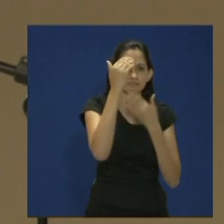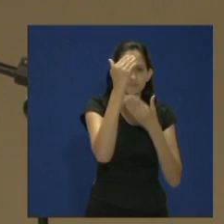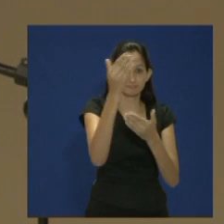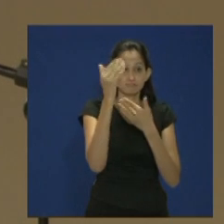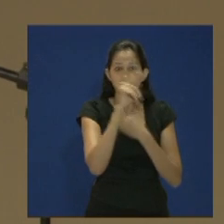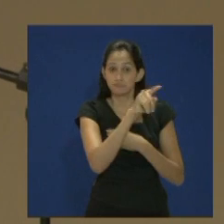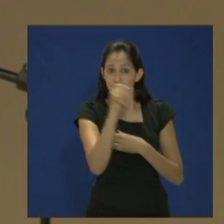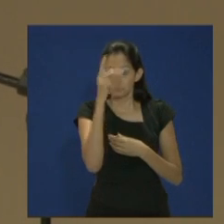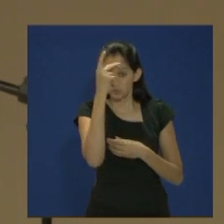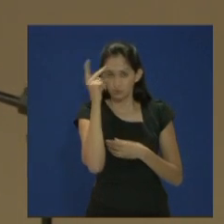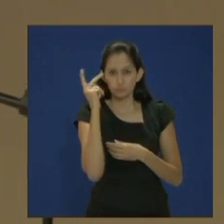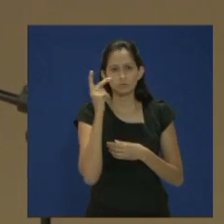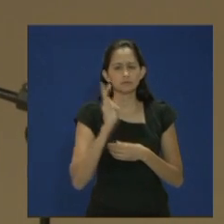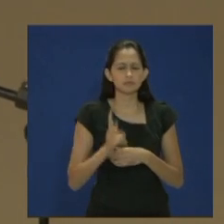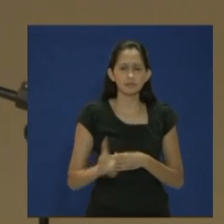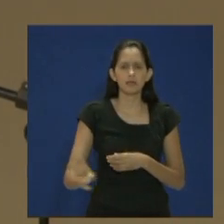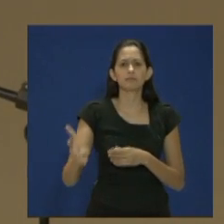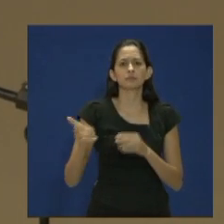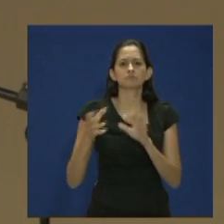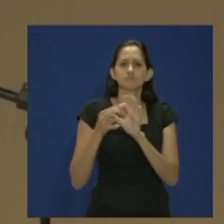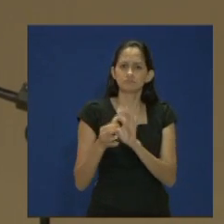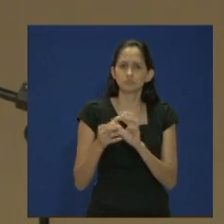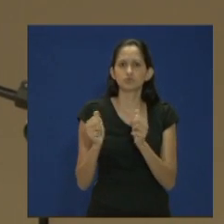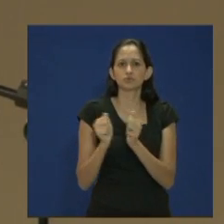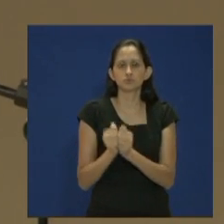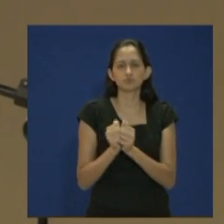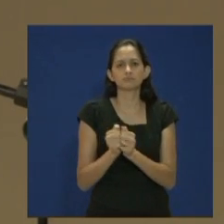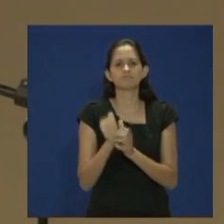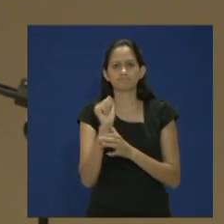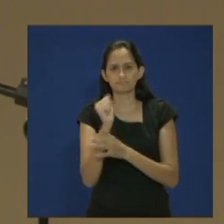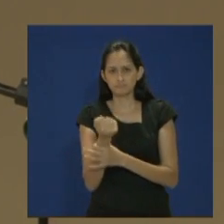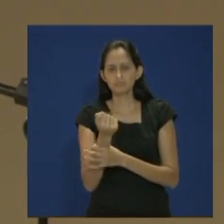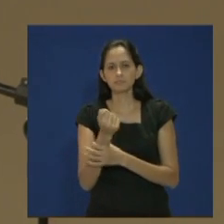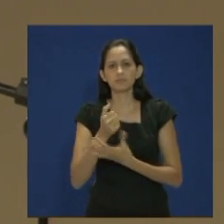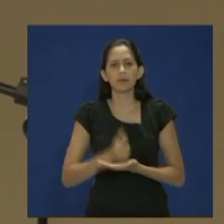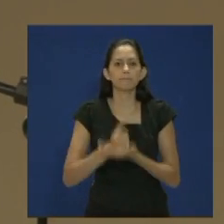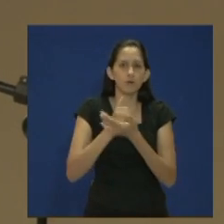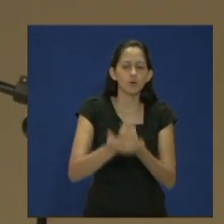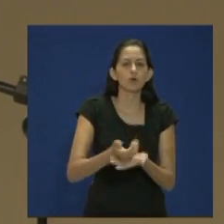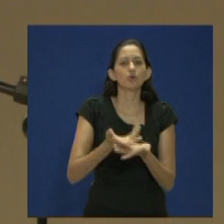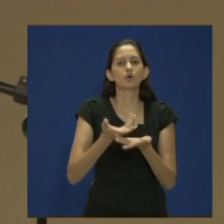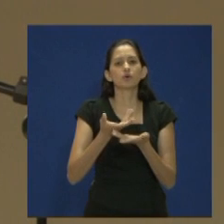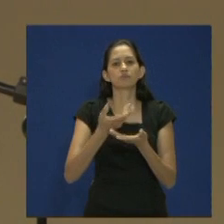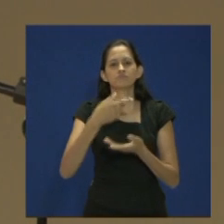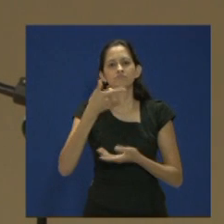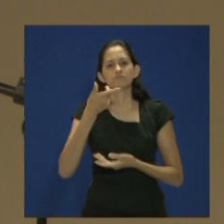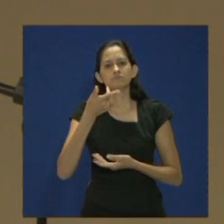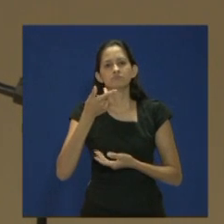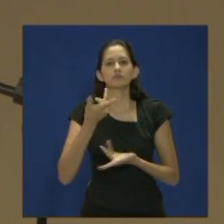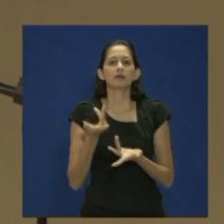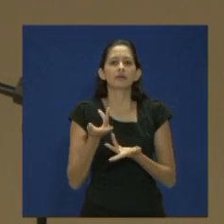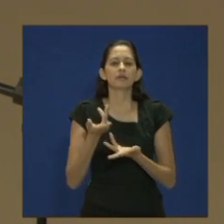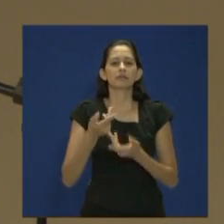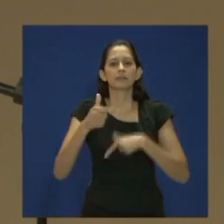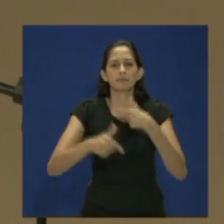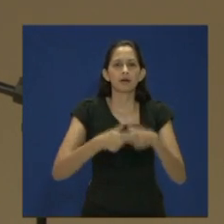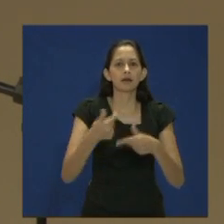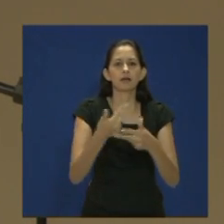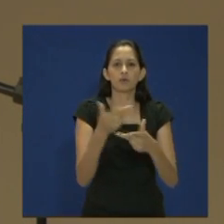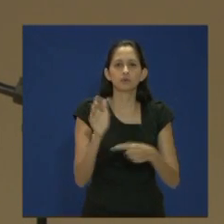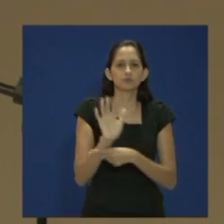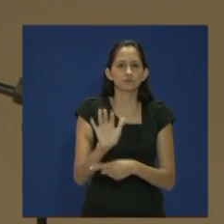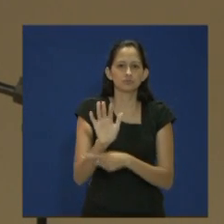sempre aquelas pessoas presentes que garantiram o suporte material, espiritual, o carinho, a